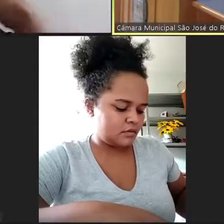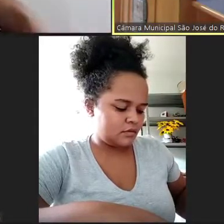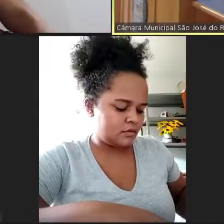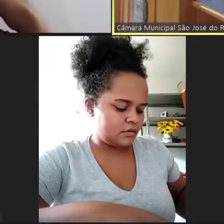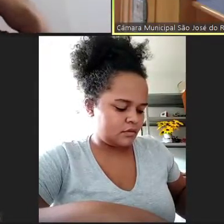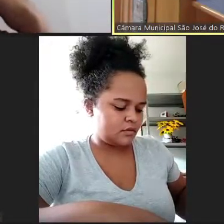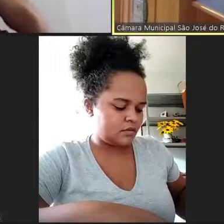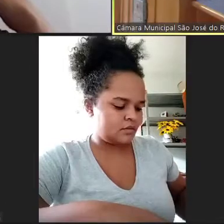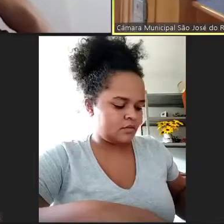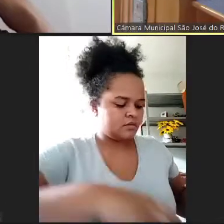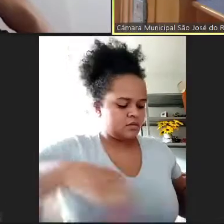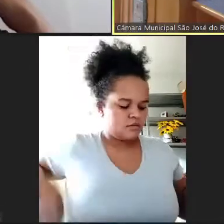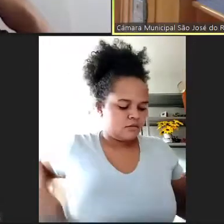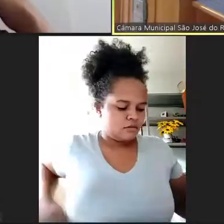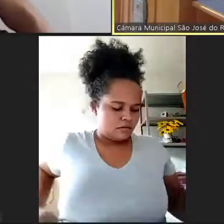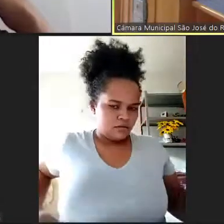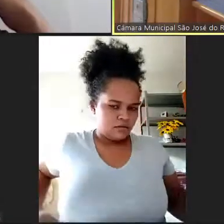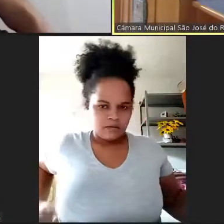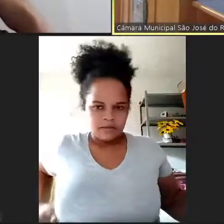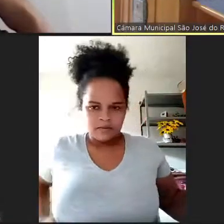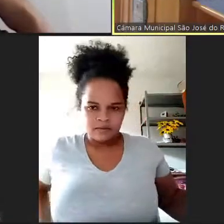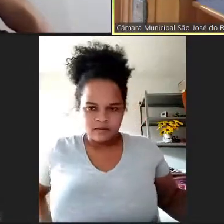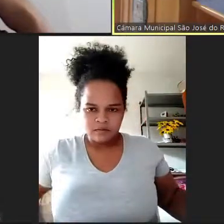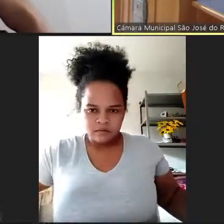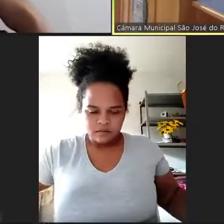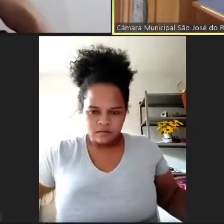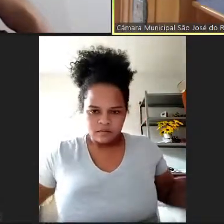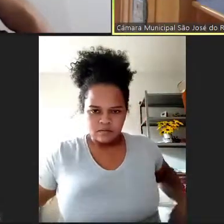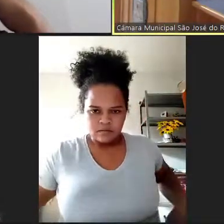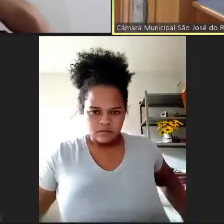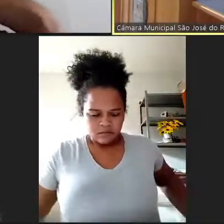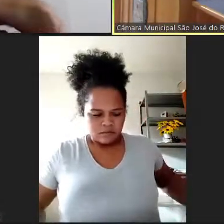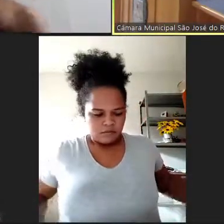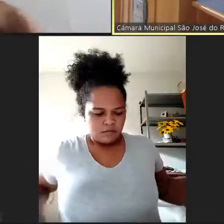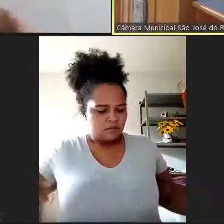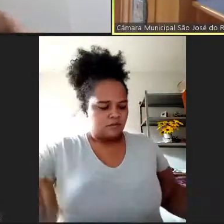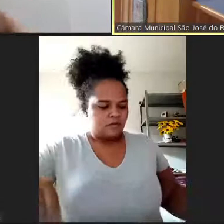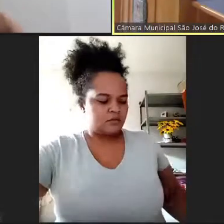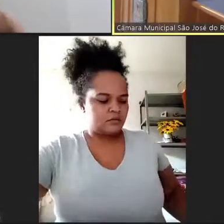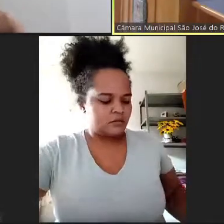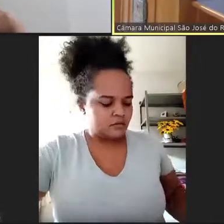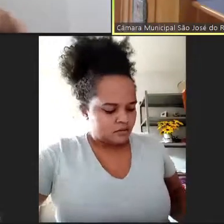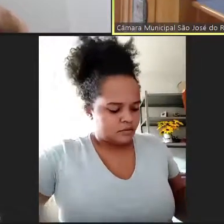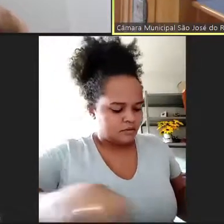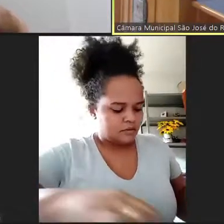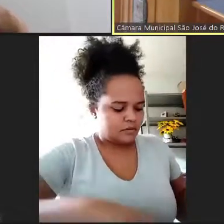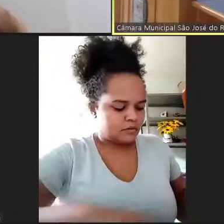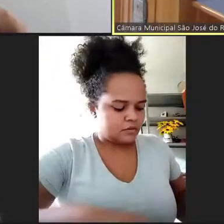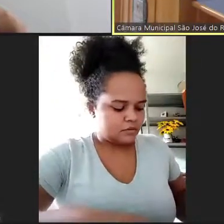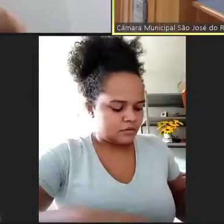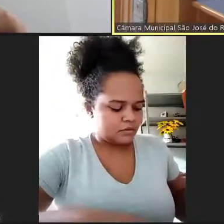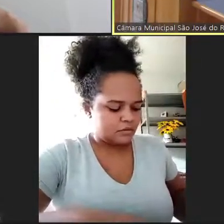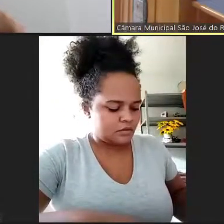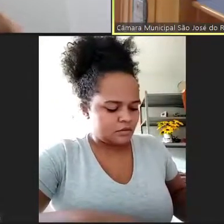Conceição, no centro da cidade. Obrigado, vereador Paulão. Eu solicito agora que o senhor faça a leitura do